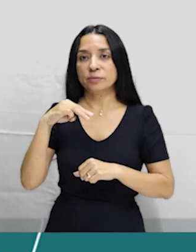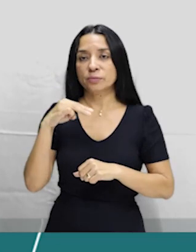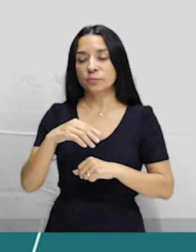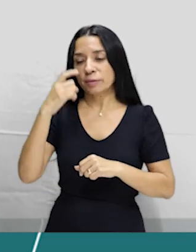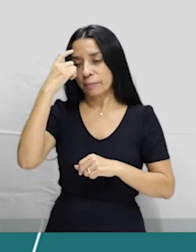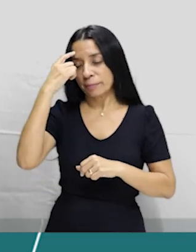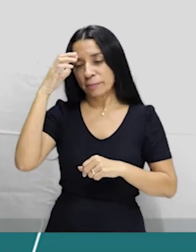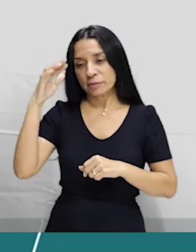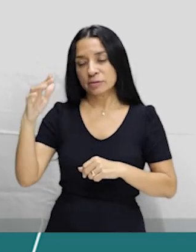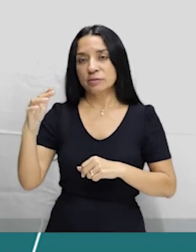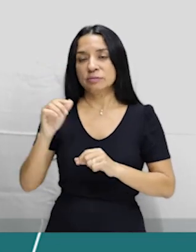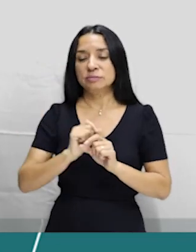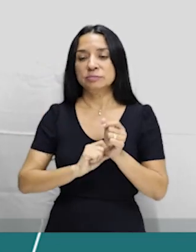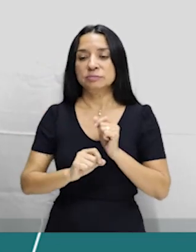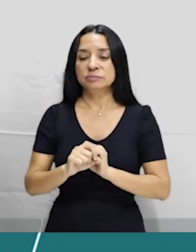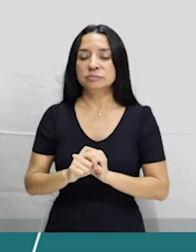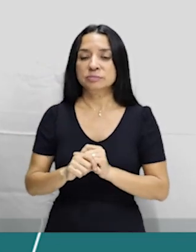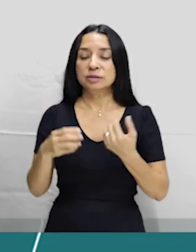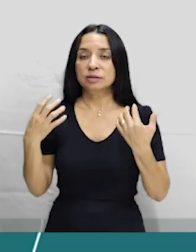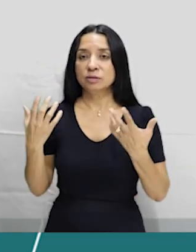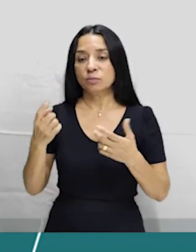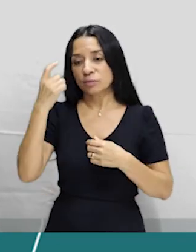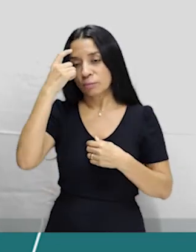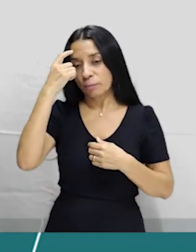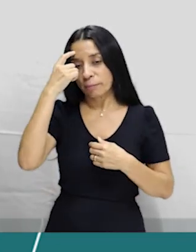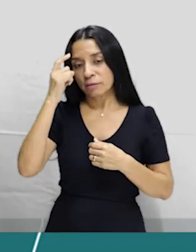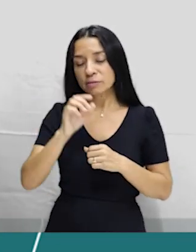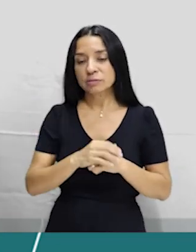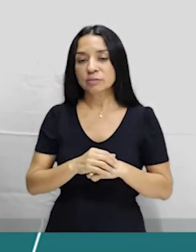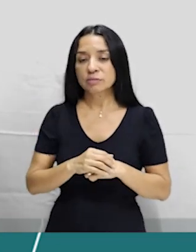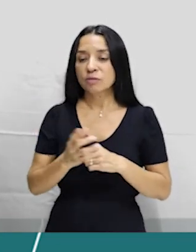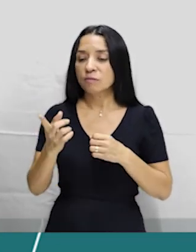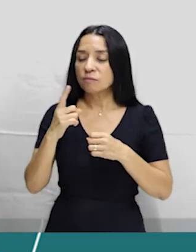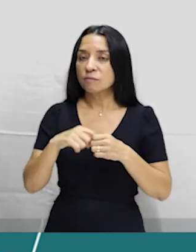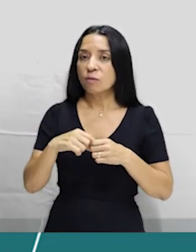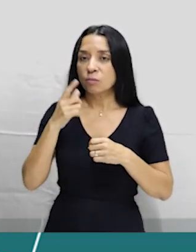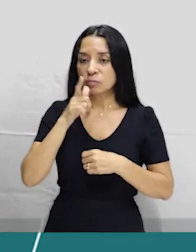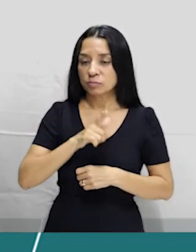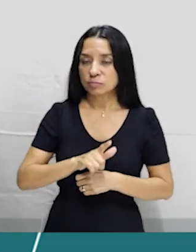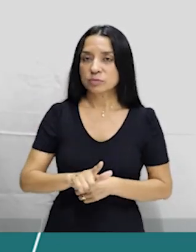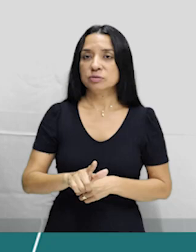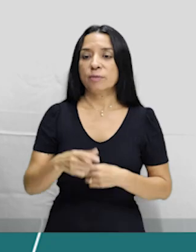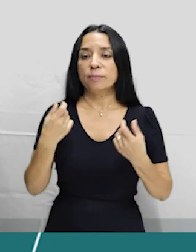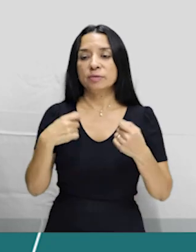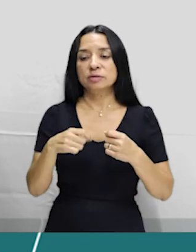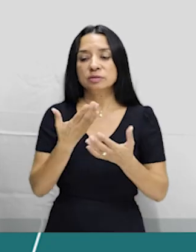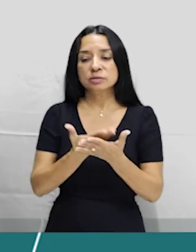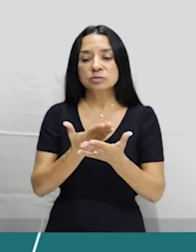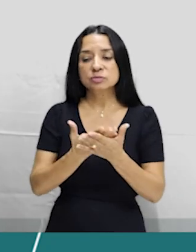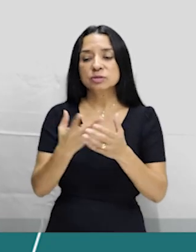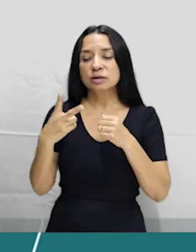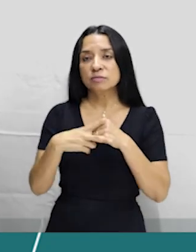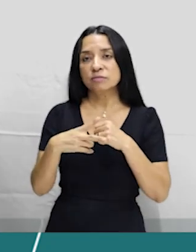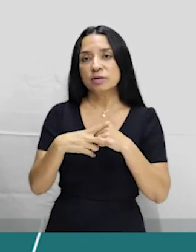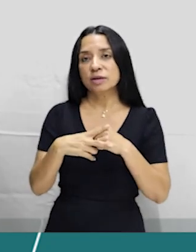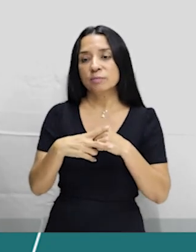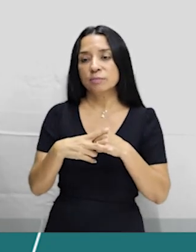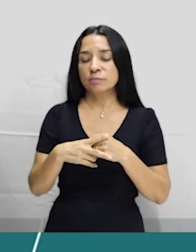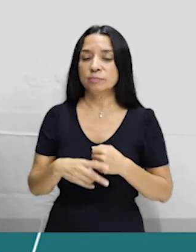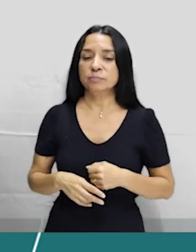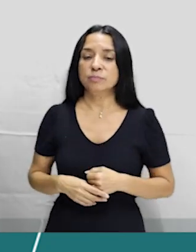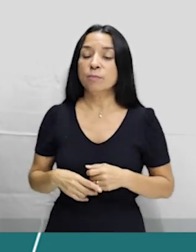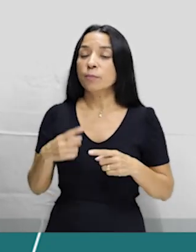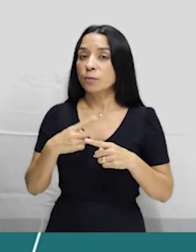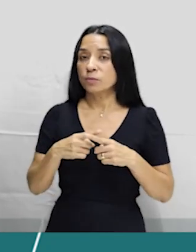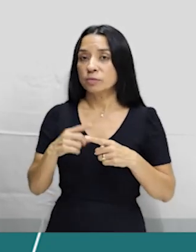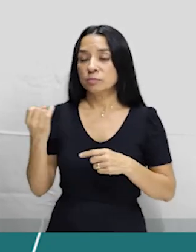pensarem, enquanto vocês pensam, eu volto a repetir. Vocês precisam estudar verbo, verbo é cartilha para espanhol.